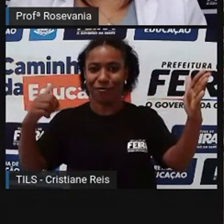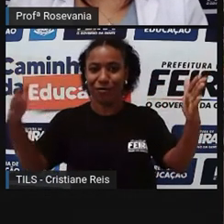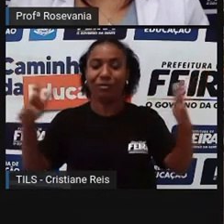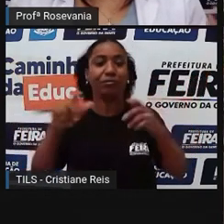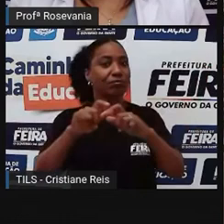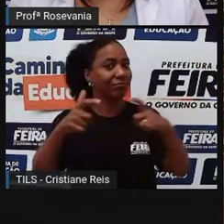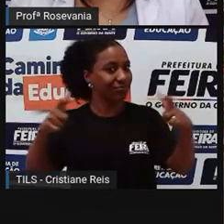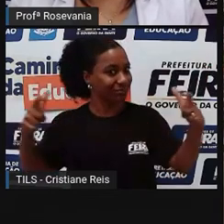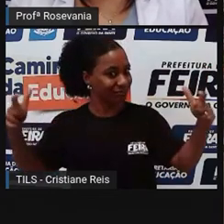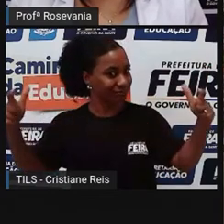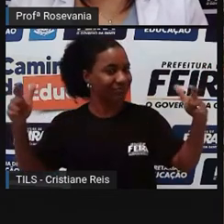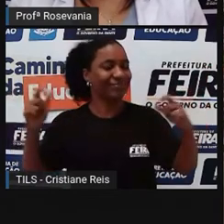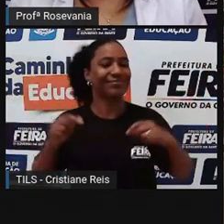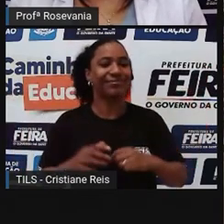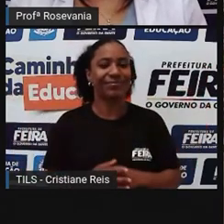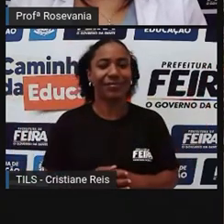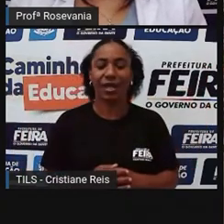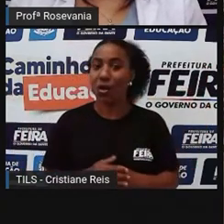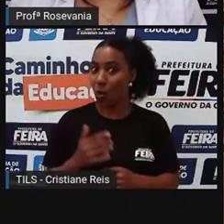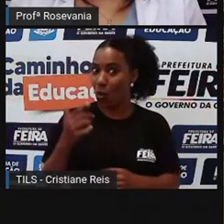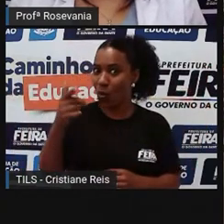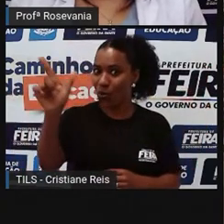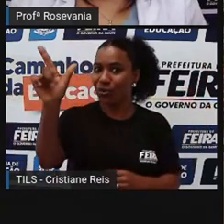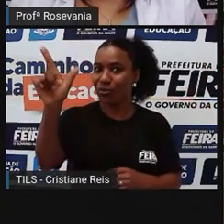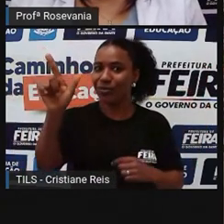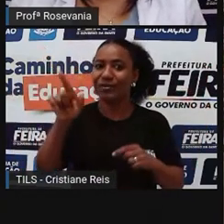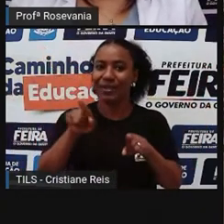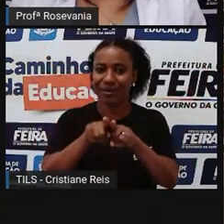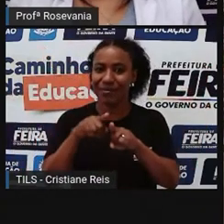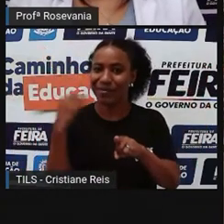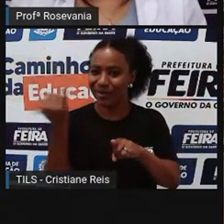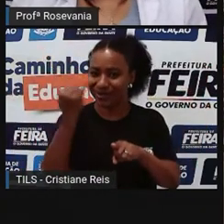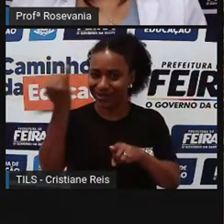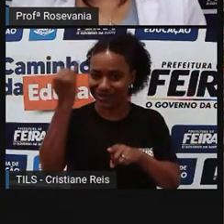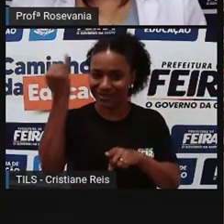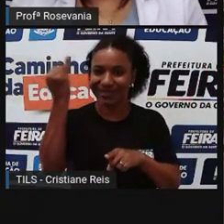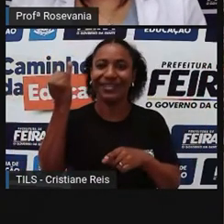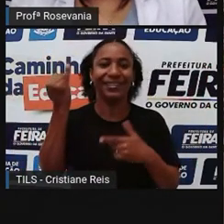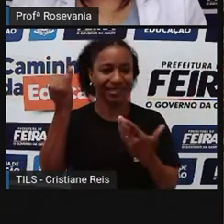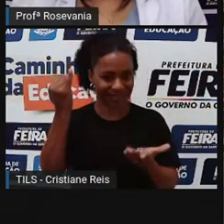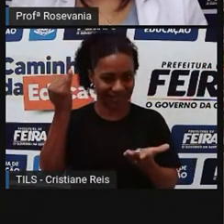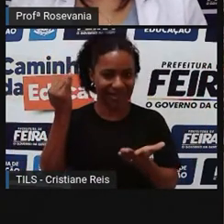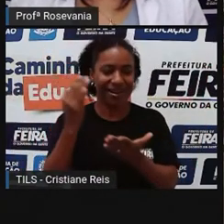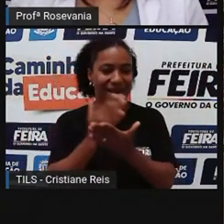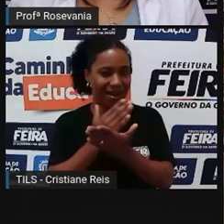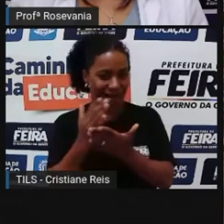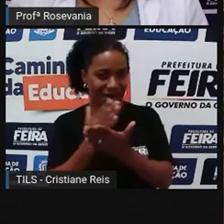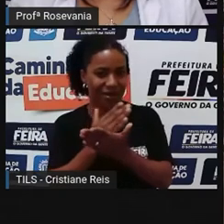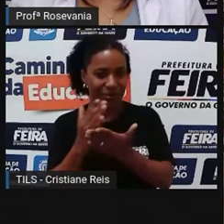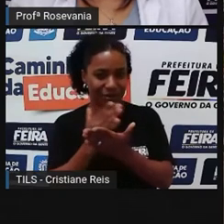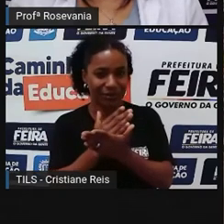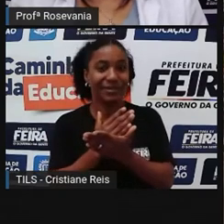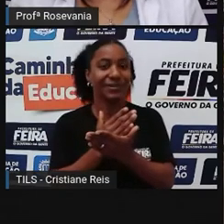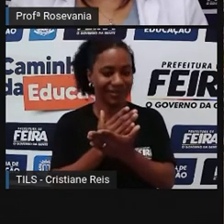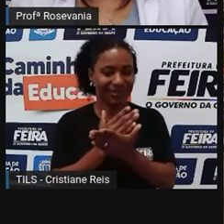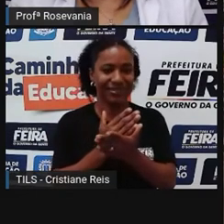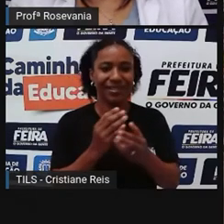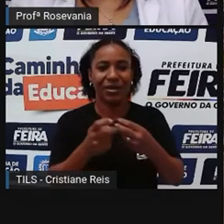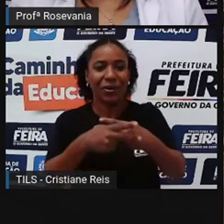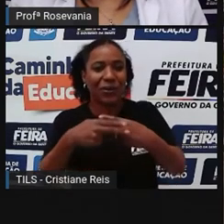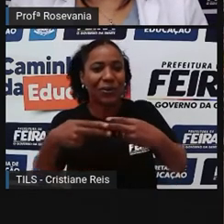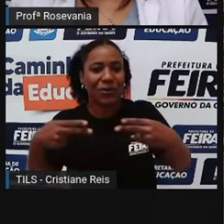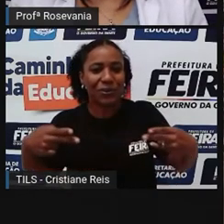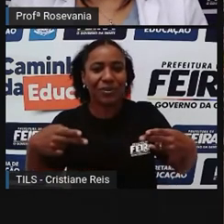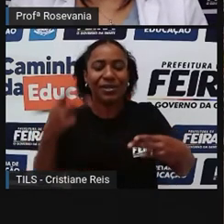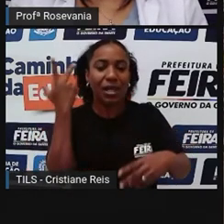Uma outra coisa também relacionada à geografia, né, são os elementos naturais, que a gente falou pouco até agora. A primeira coisa que a gente deve perceber